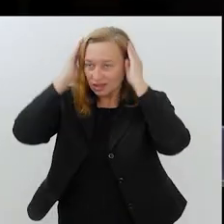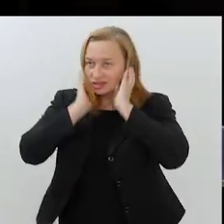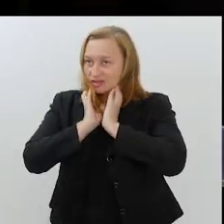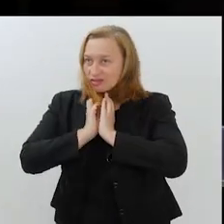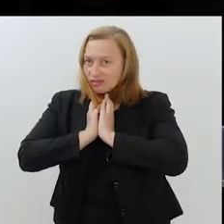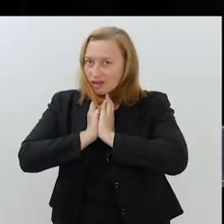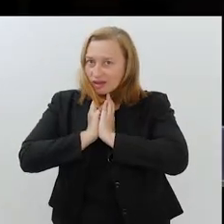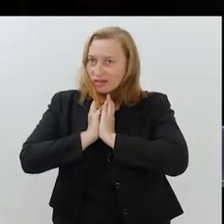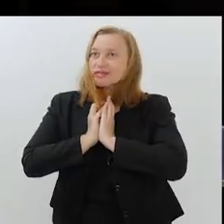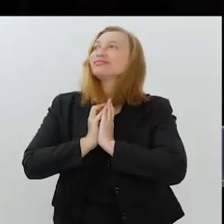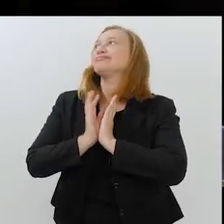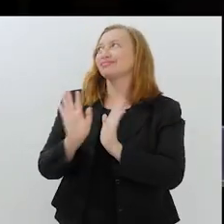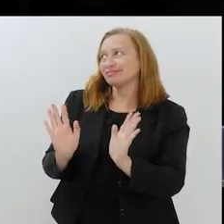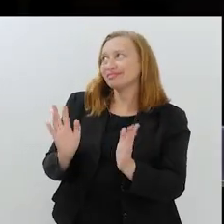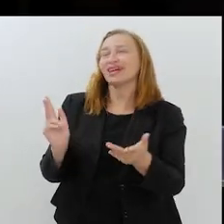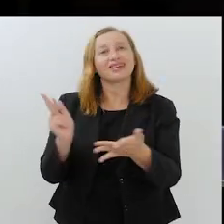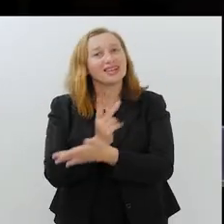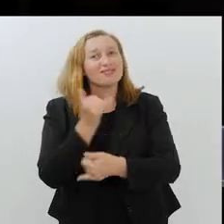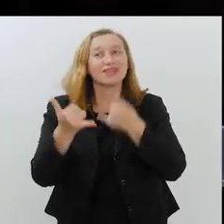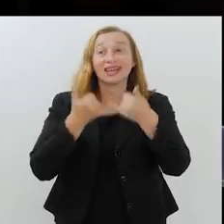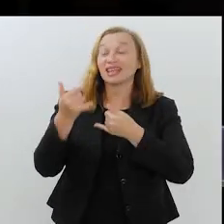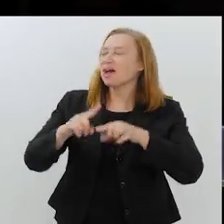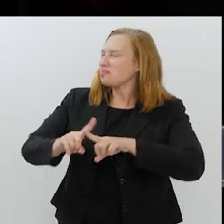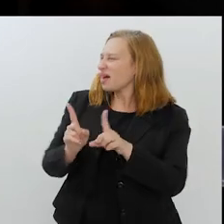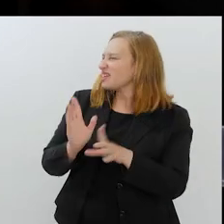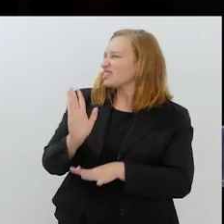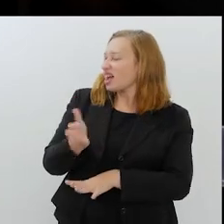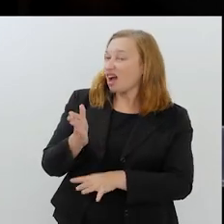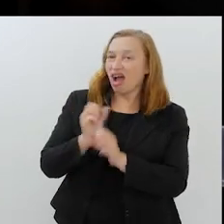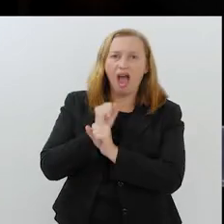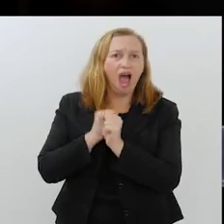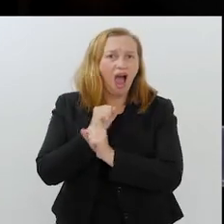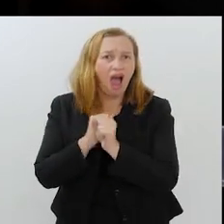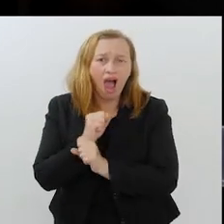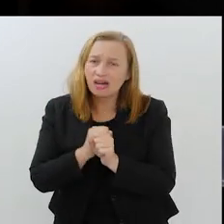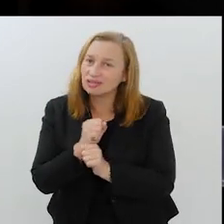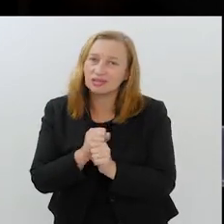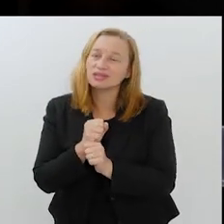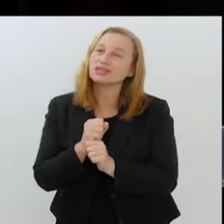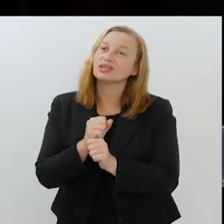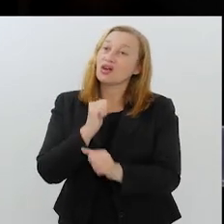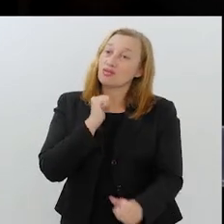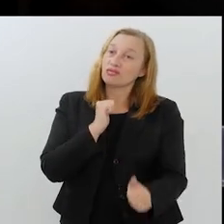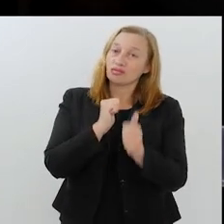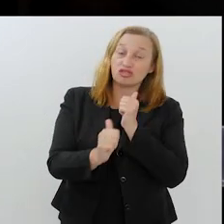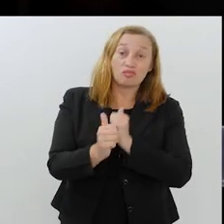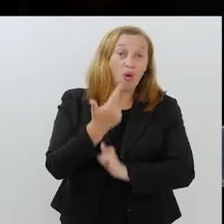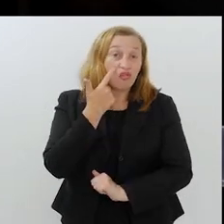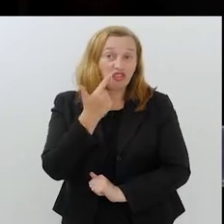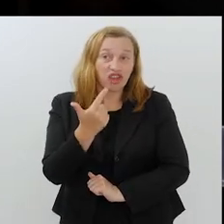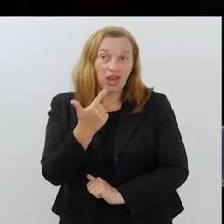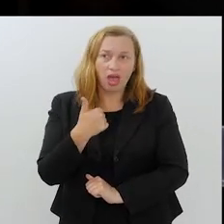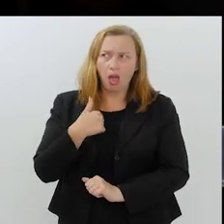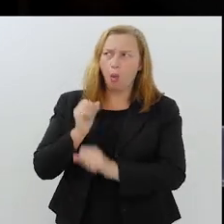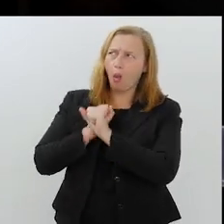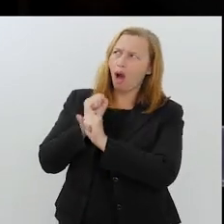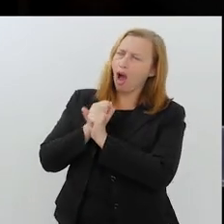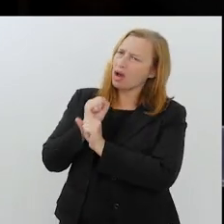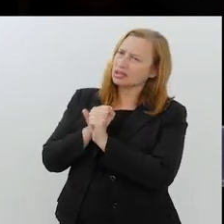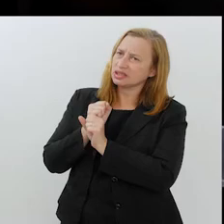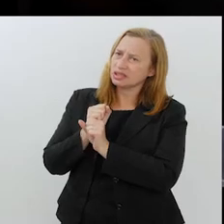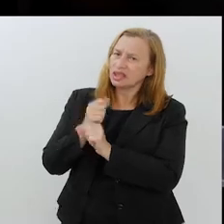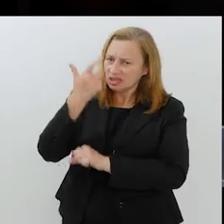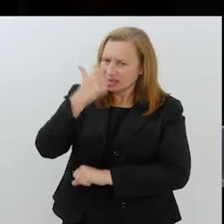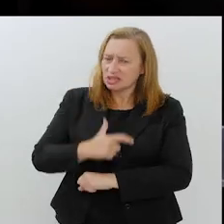é claro que os horários acontecem, brincadeiras, né? Mas a gente já vai há muito tempo, e eu, particularmente, mesmo